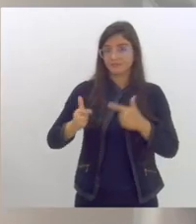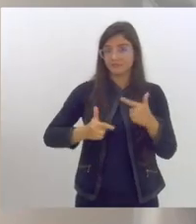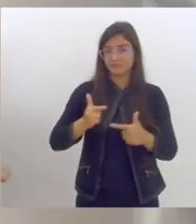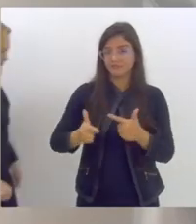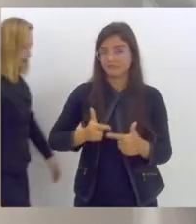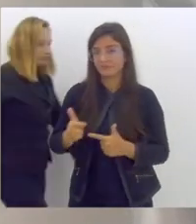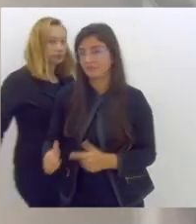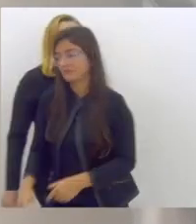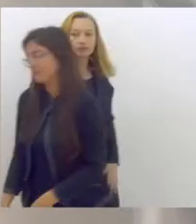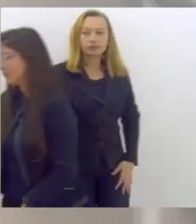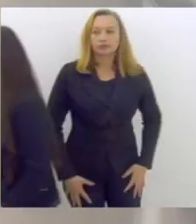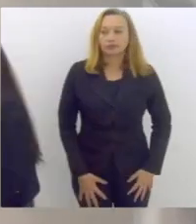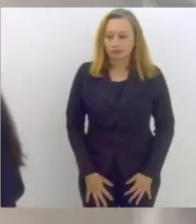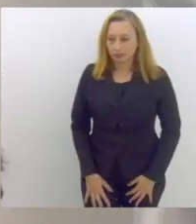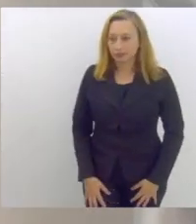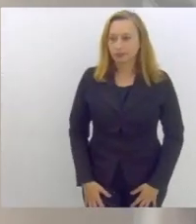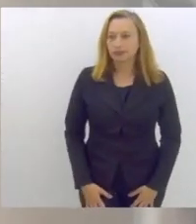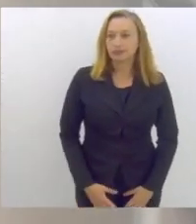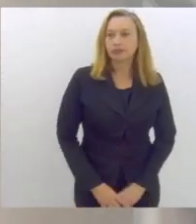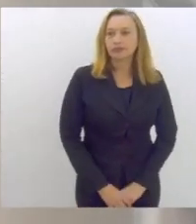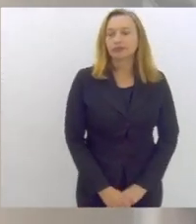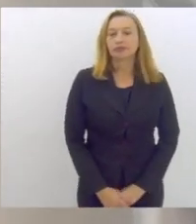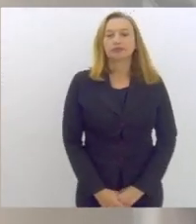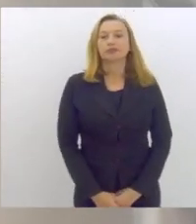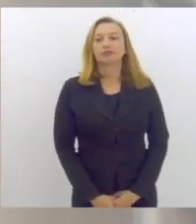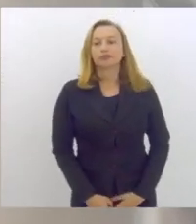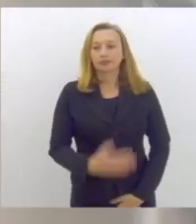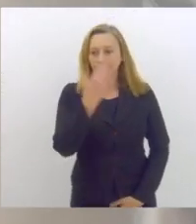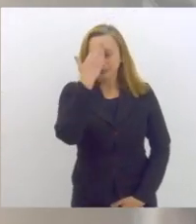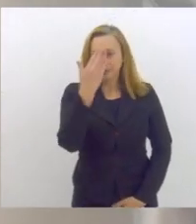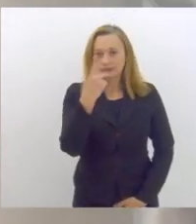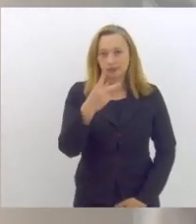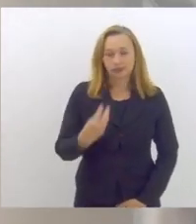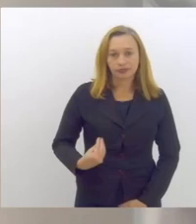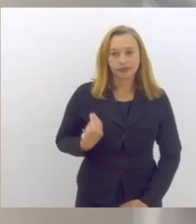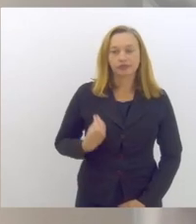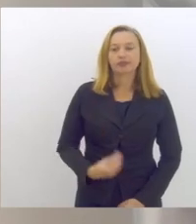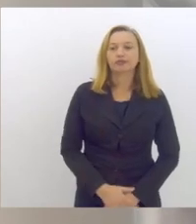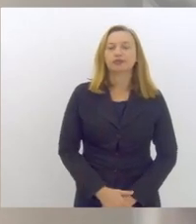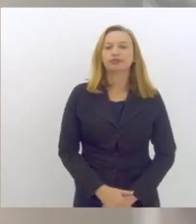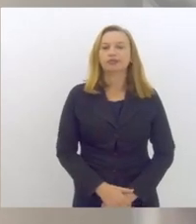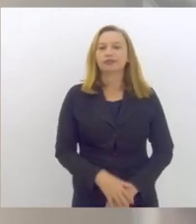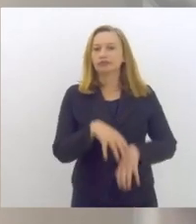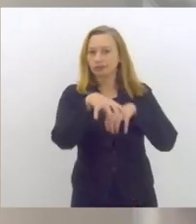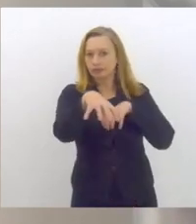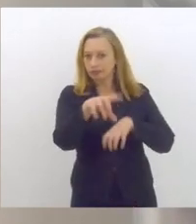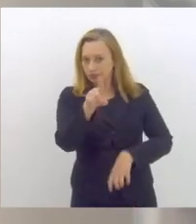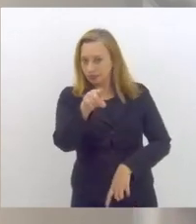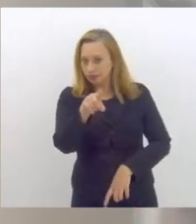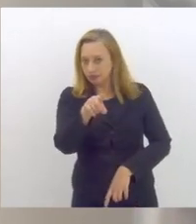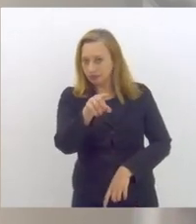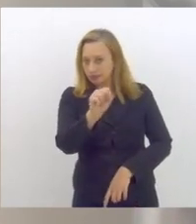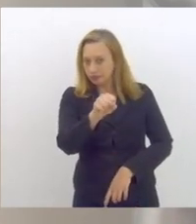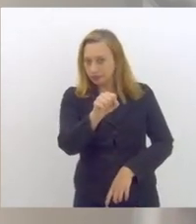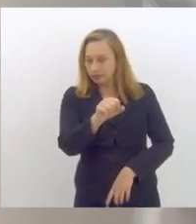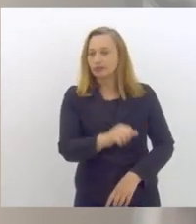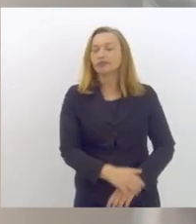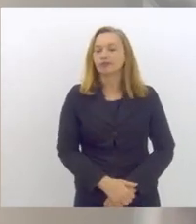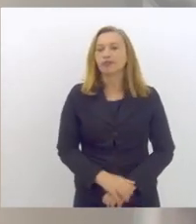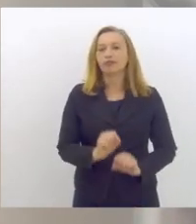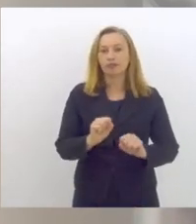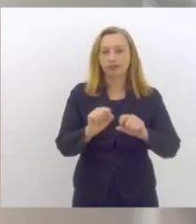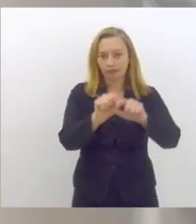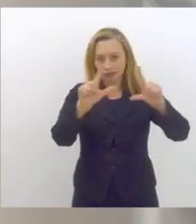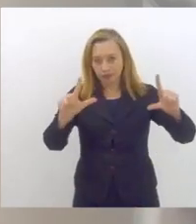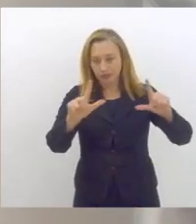no CAPC Pequeno Hans obrigado aí pela presença tá online não é isso tá remoto pode abrir